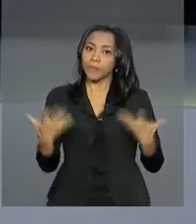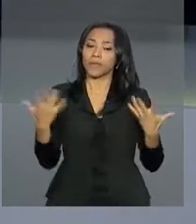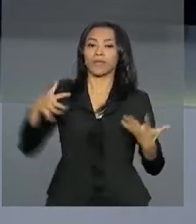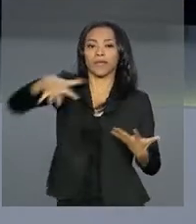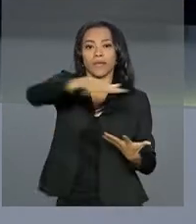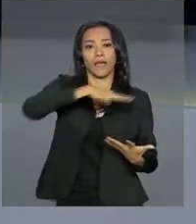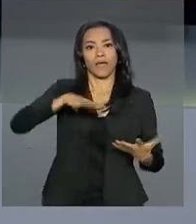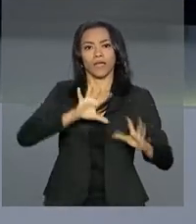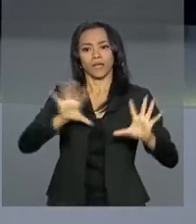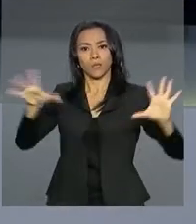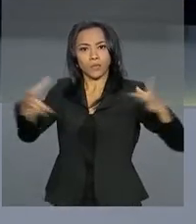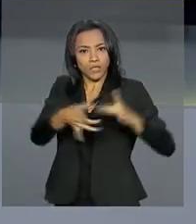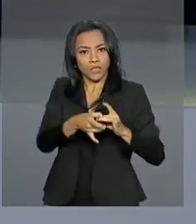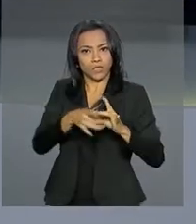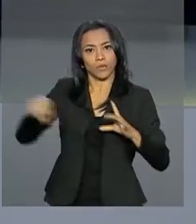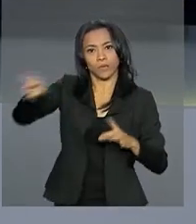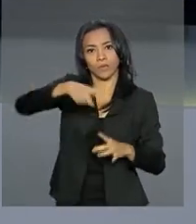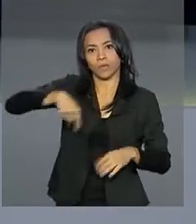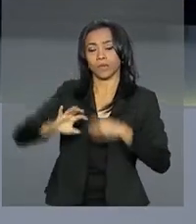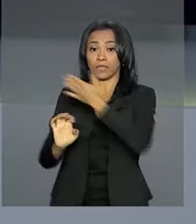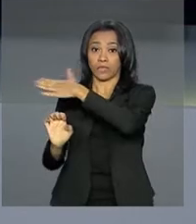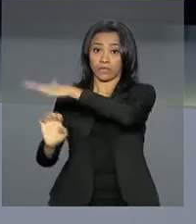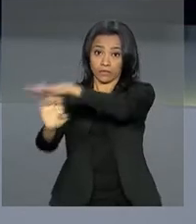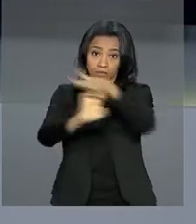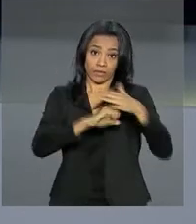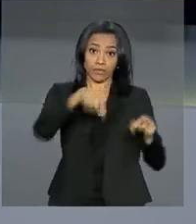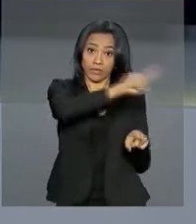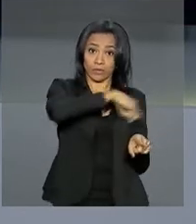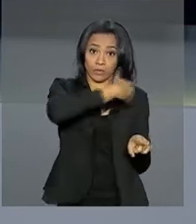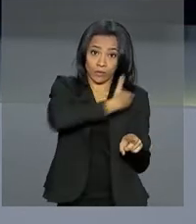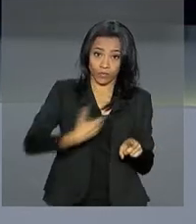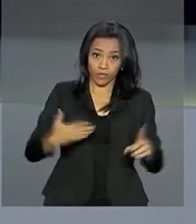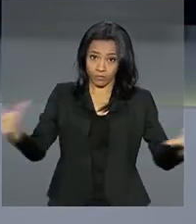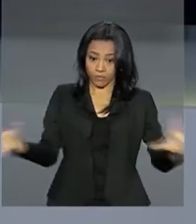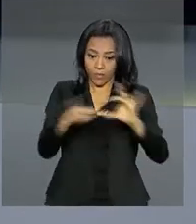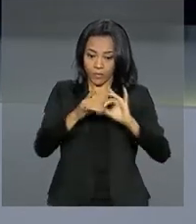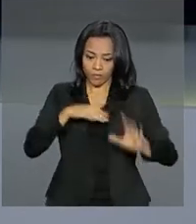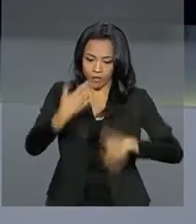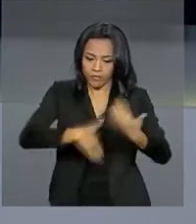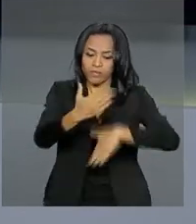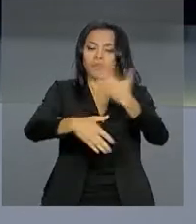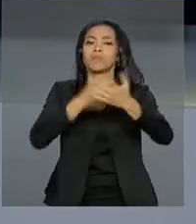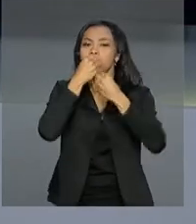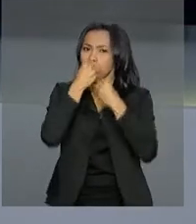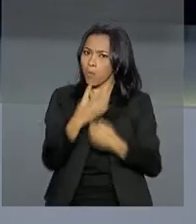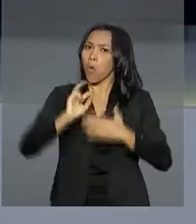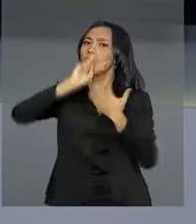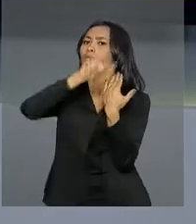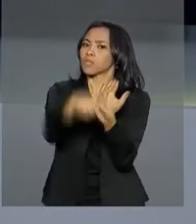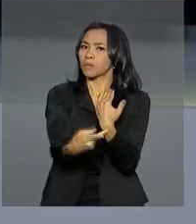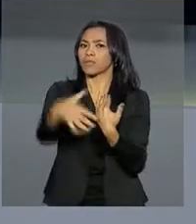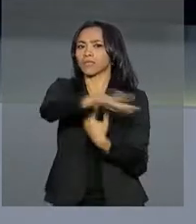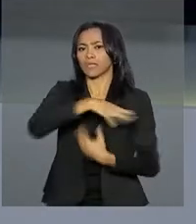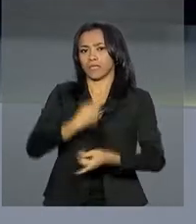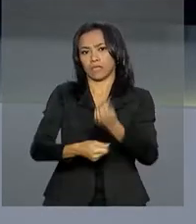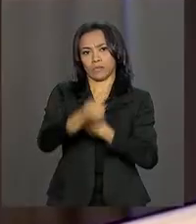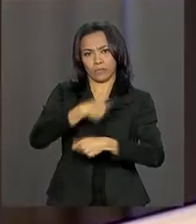segmentos público e privado na discussão de políticas para a indústria nacional gera bons resultados na economia.